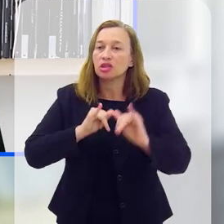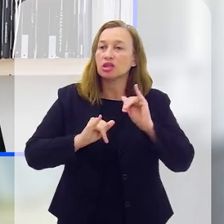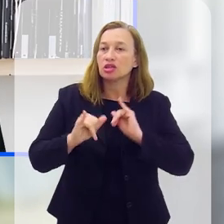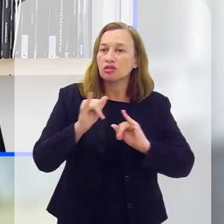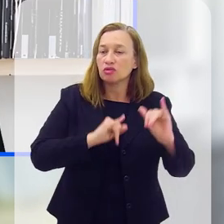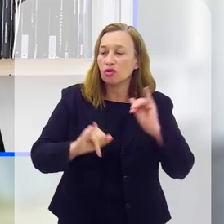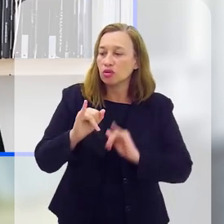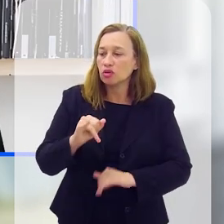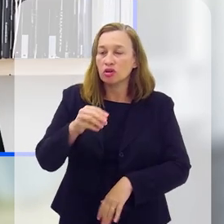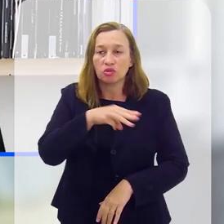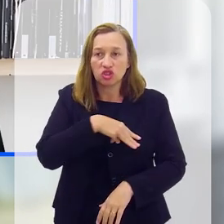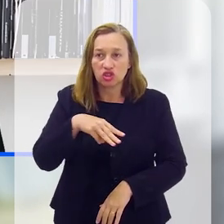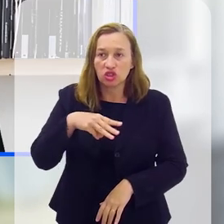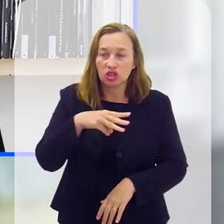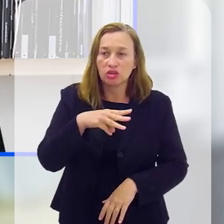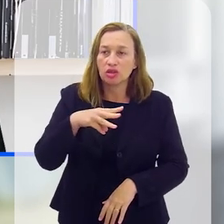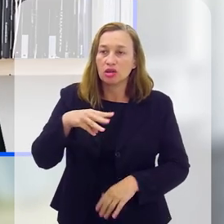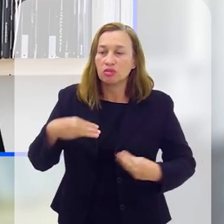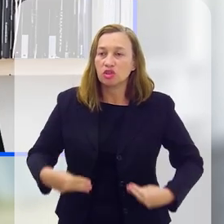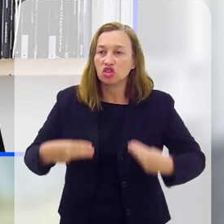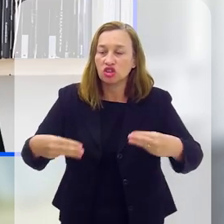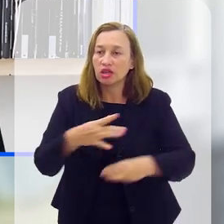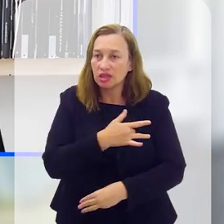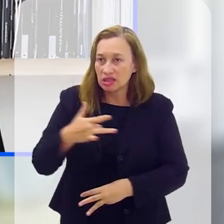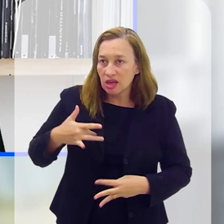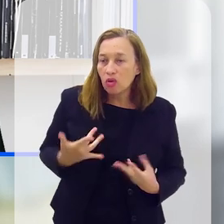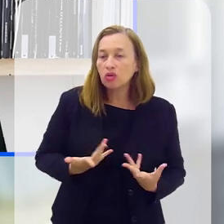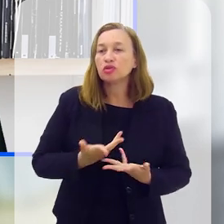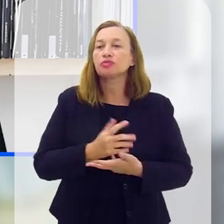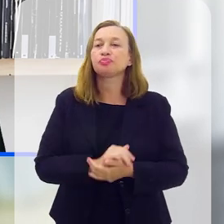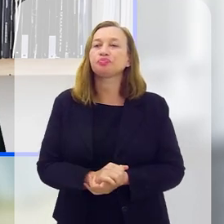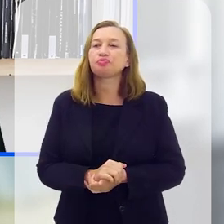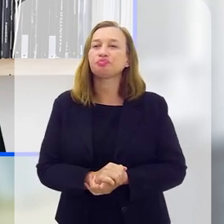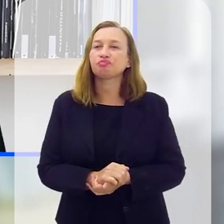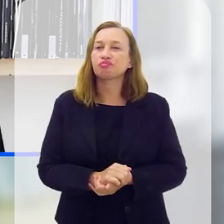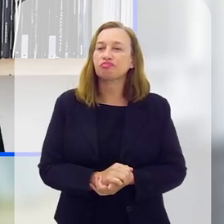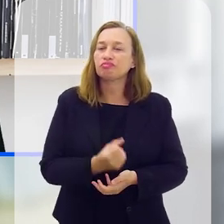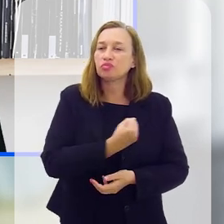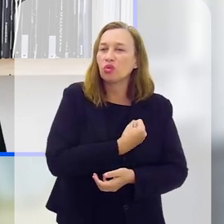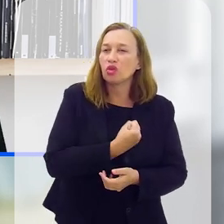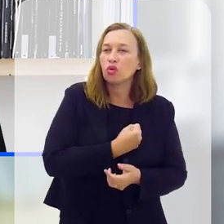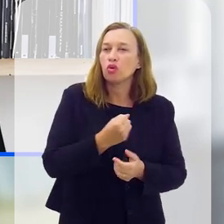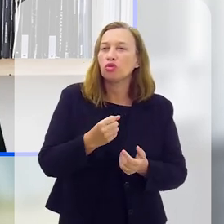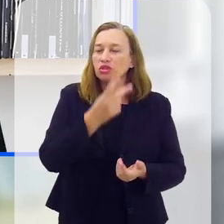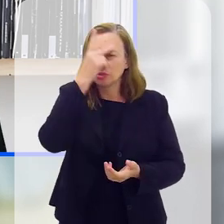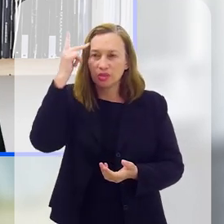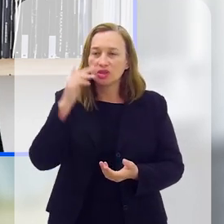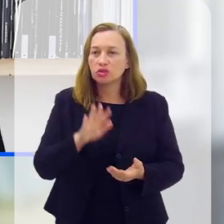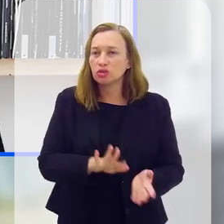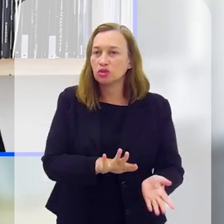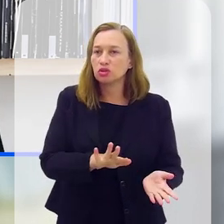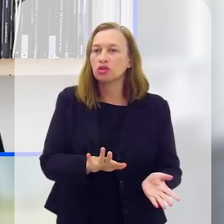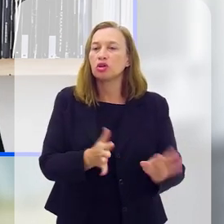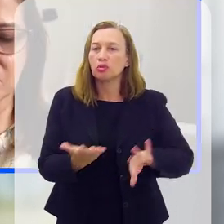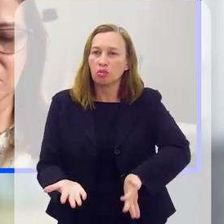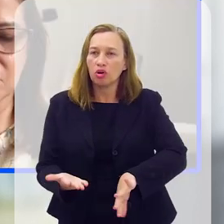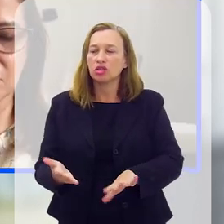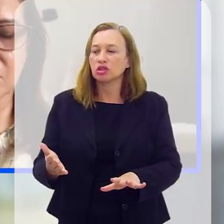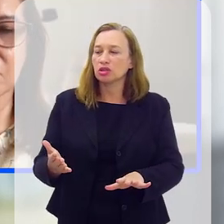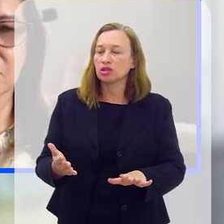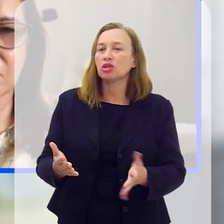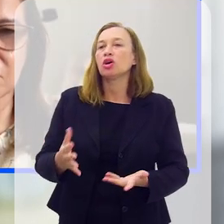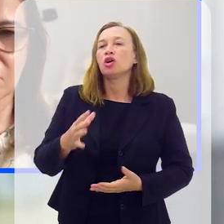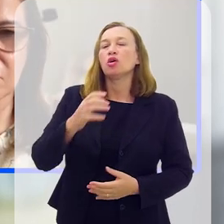segundo dados do Ministério da Saúde, do último boletim epidemiológico, a taxa de mortalidade por suicídio